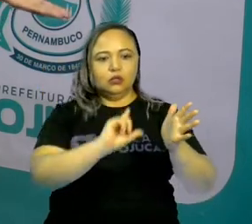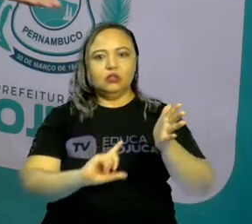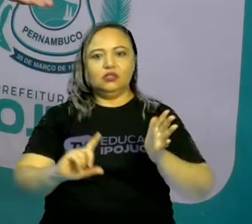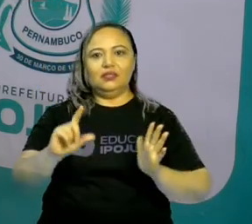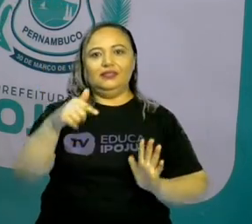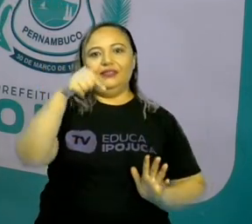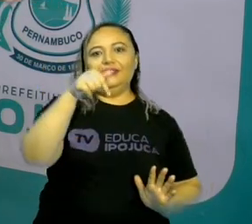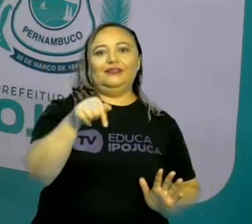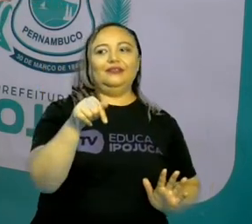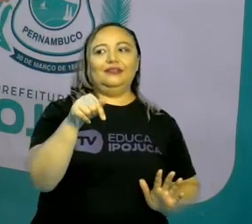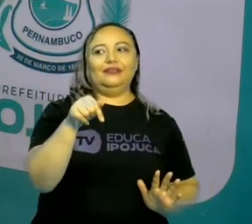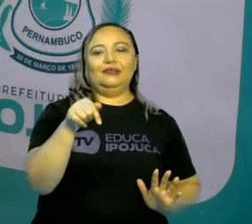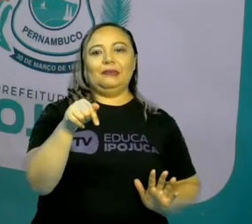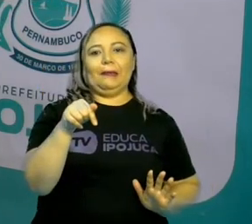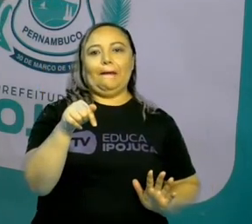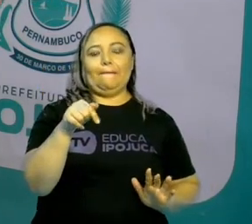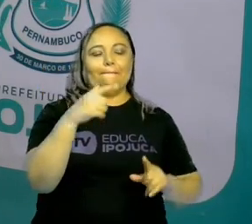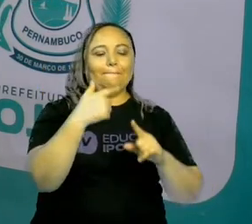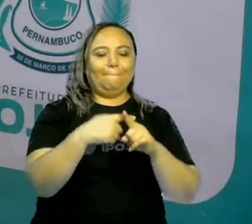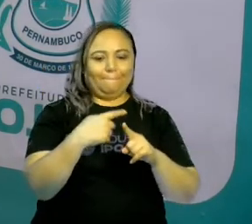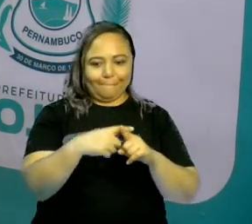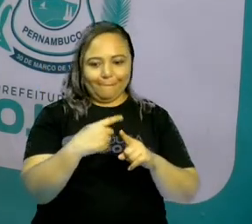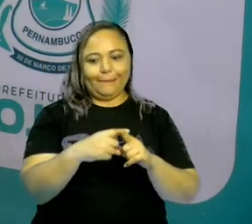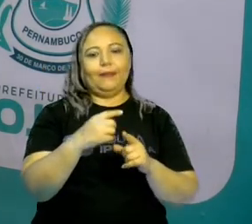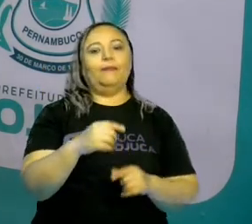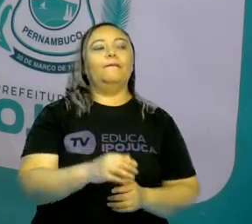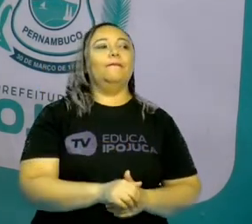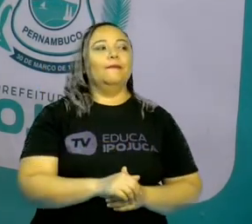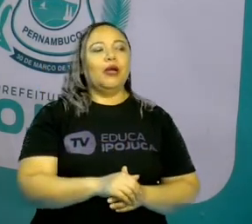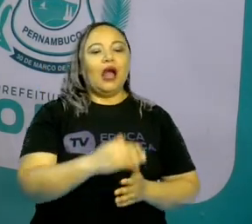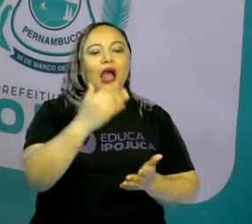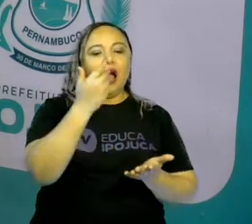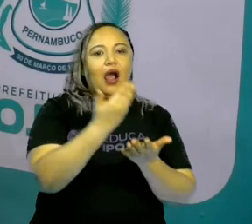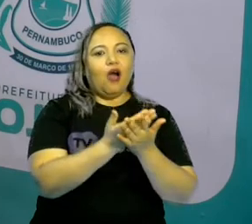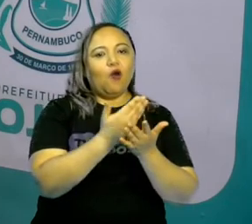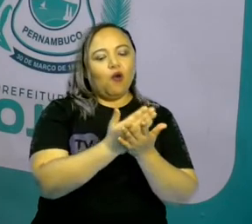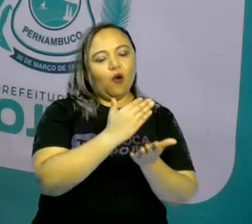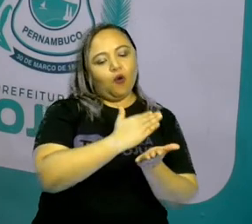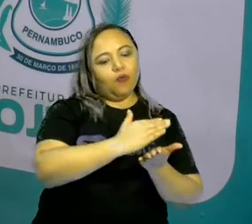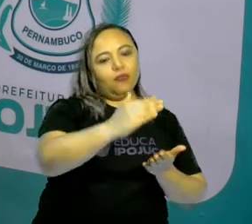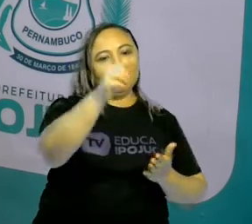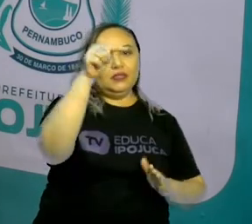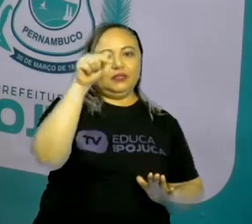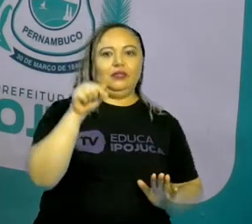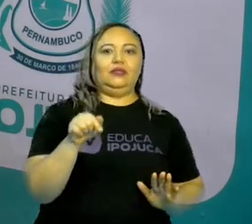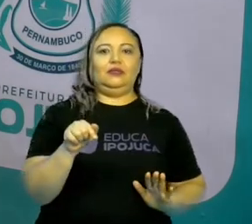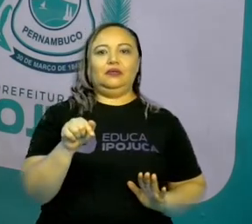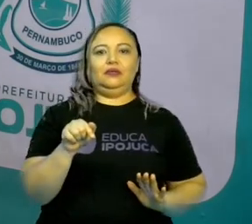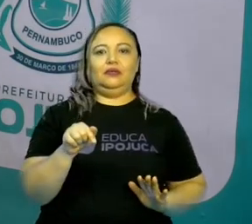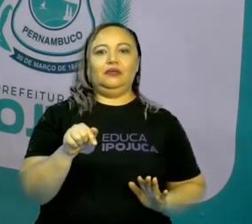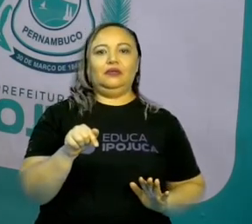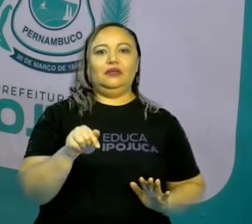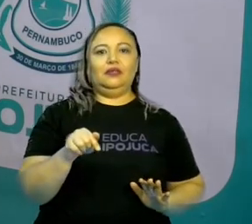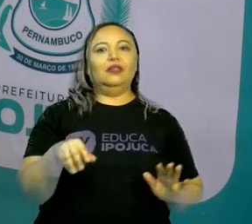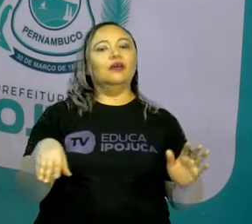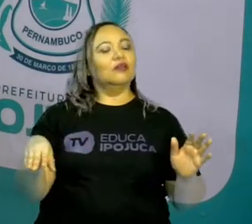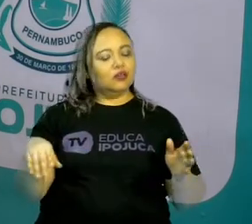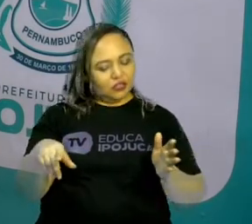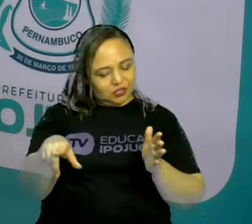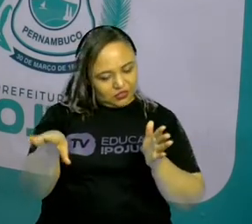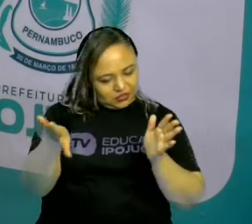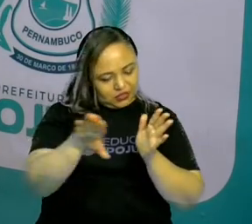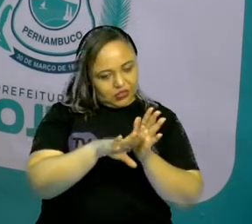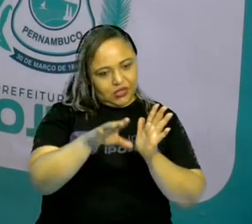senão eu vou perder a primeira aula, né? Tá certo? Então, medindo o tempo, a gente fica